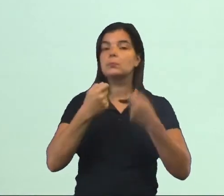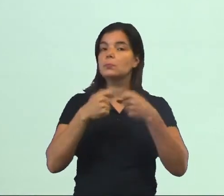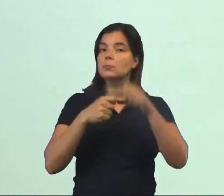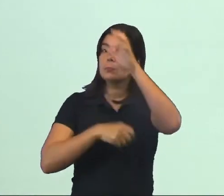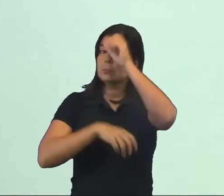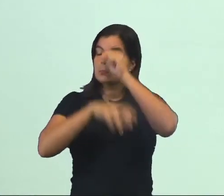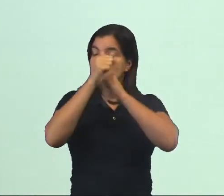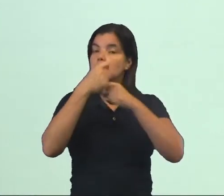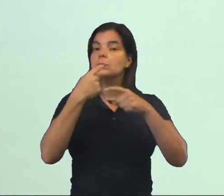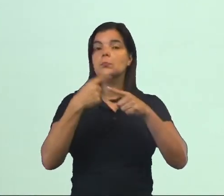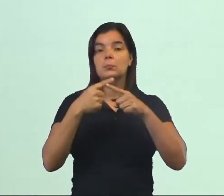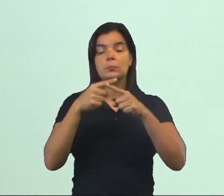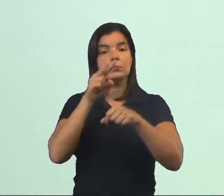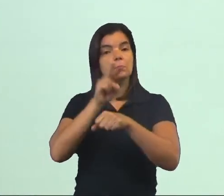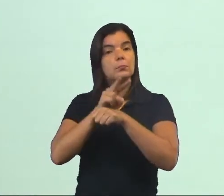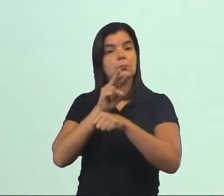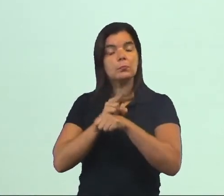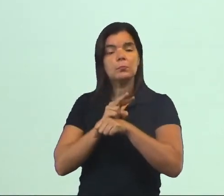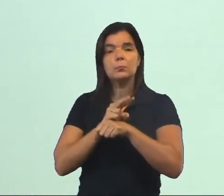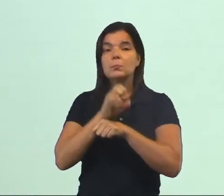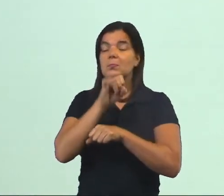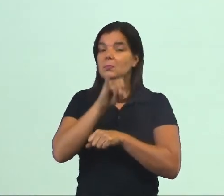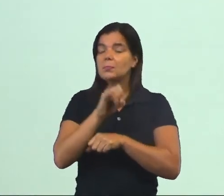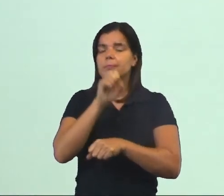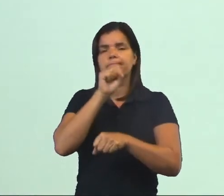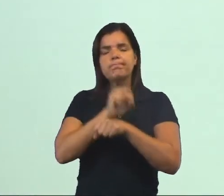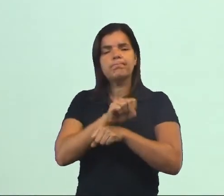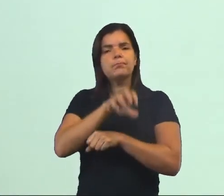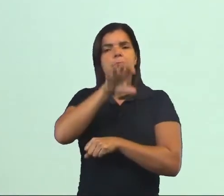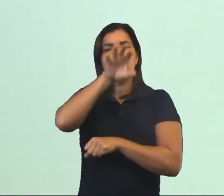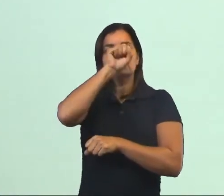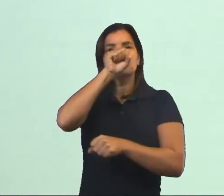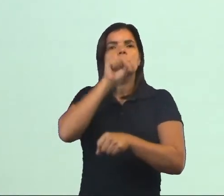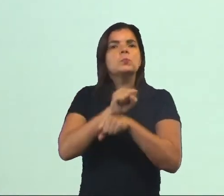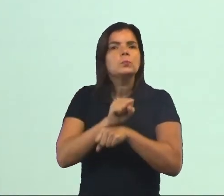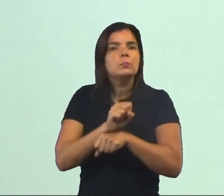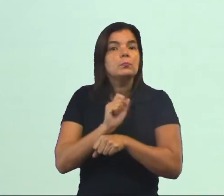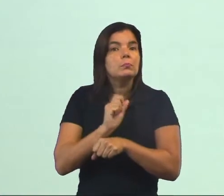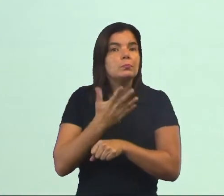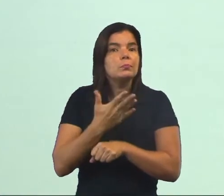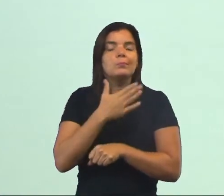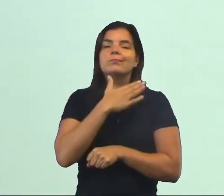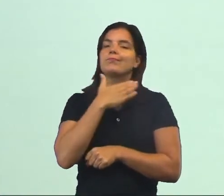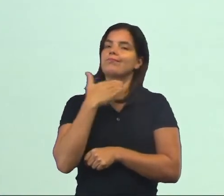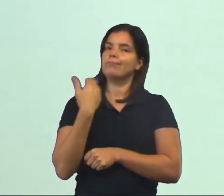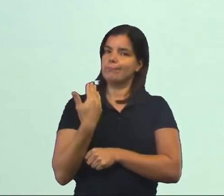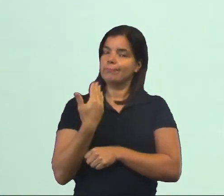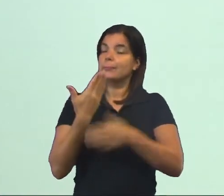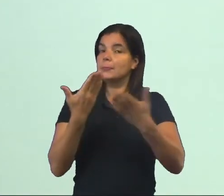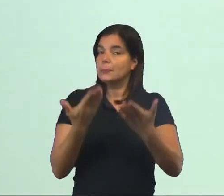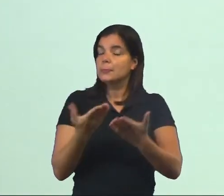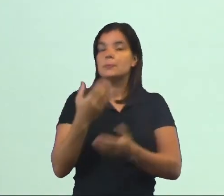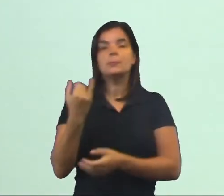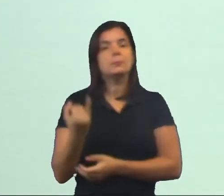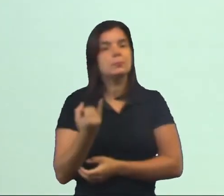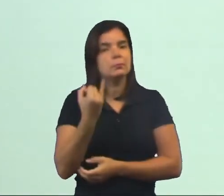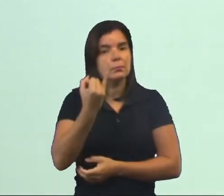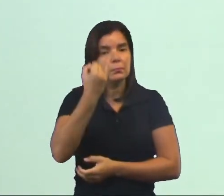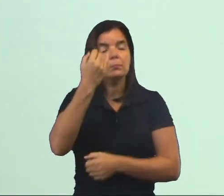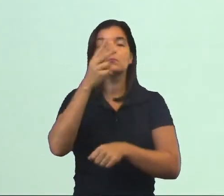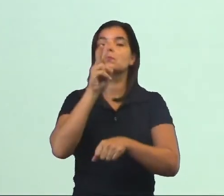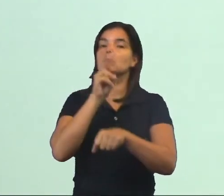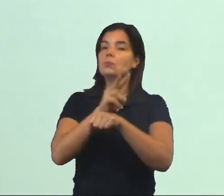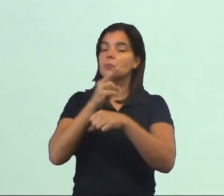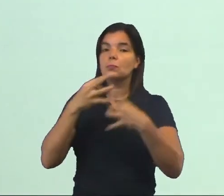aprender esses cuidados. Porque se nós pararmos de respirar, o que acontece? Nós morremos. Então, é muito importante nós